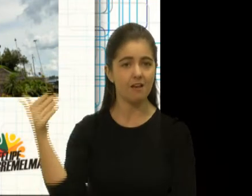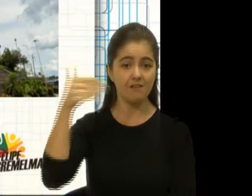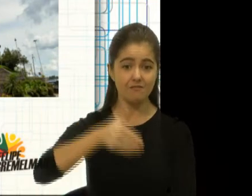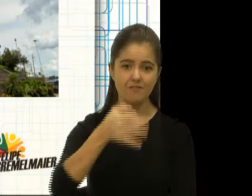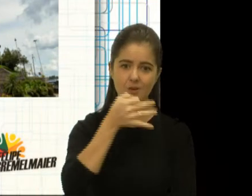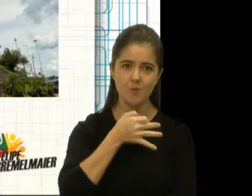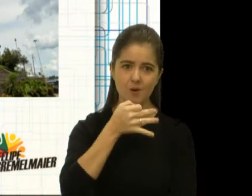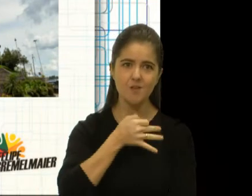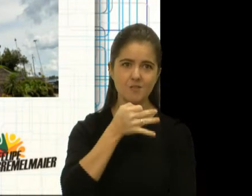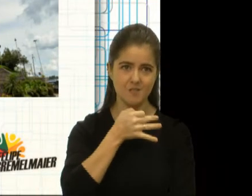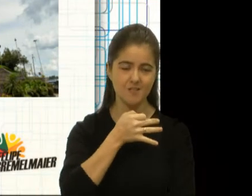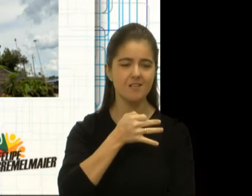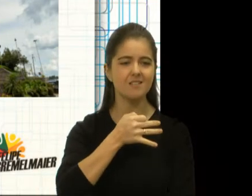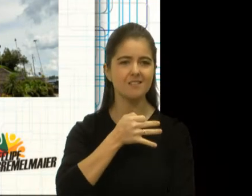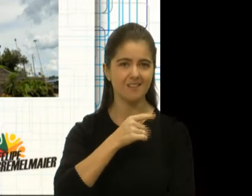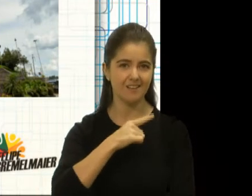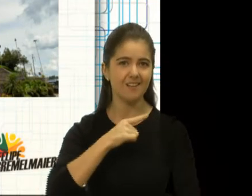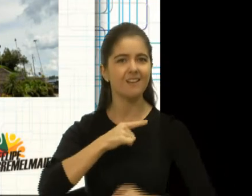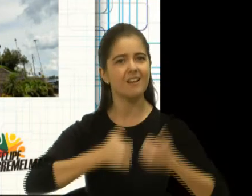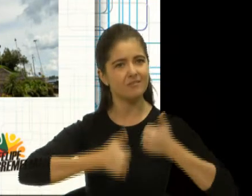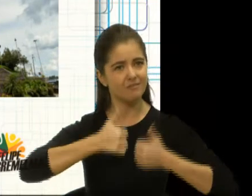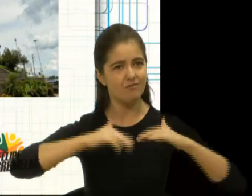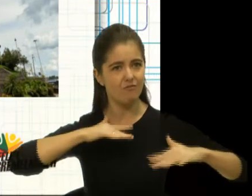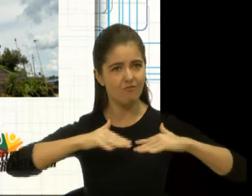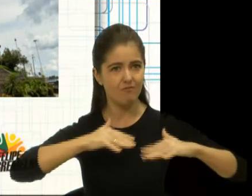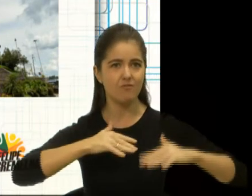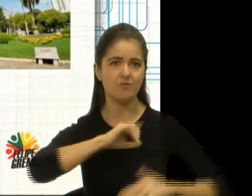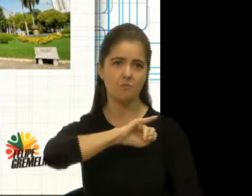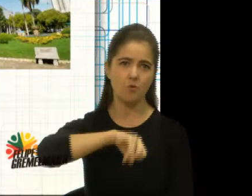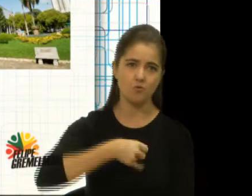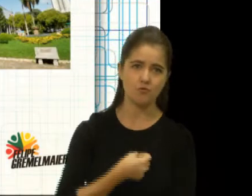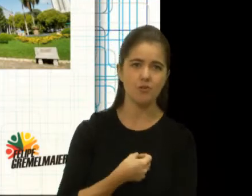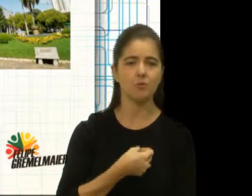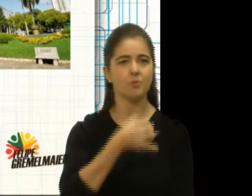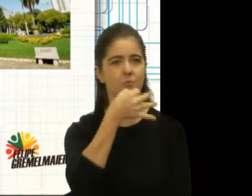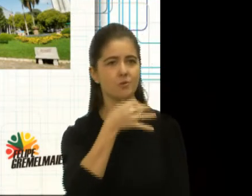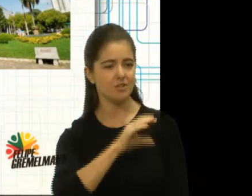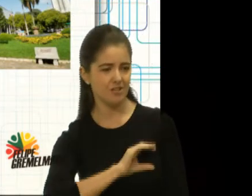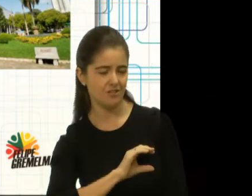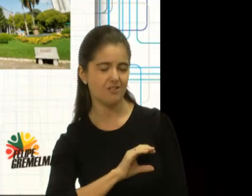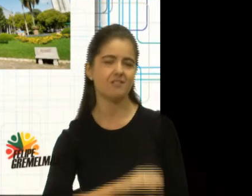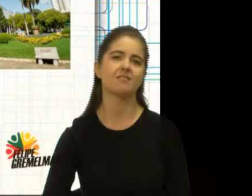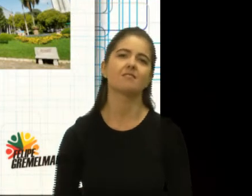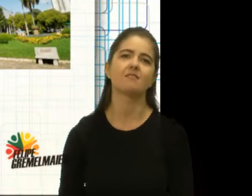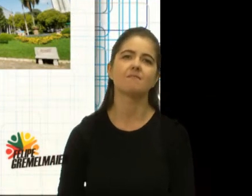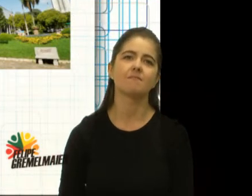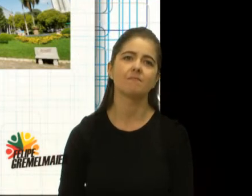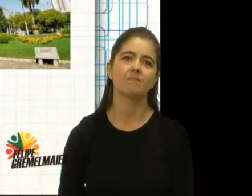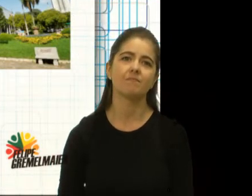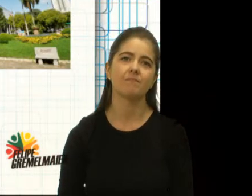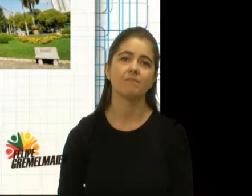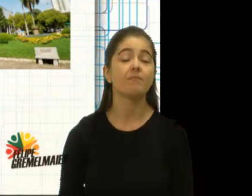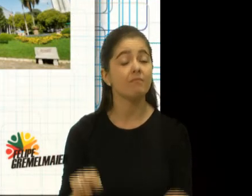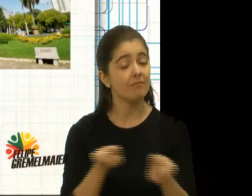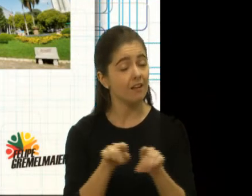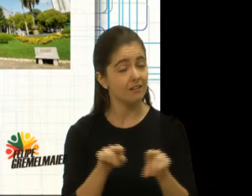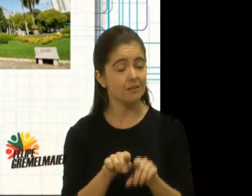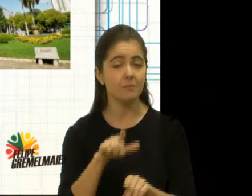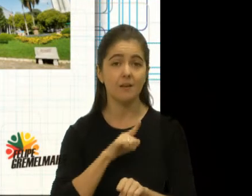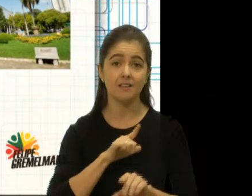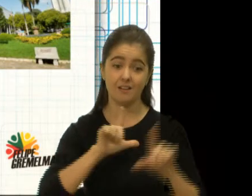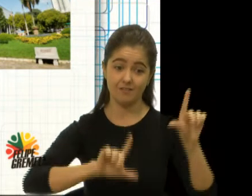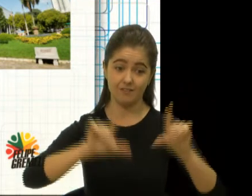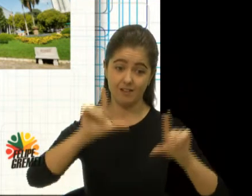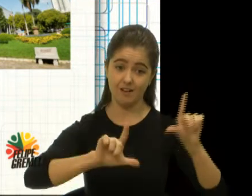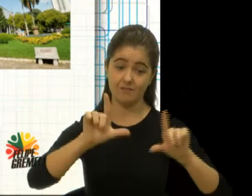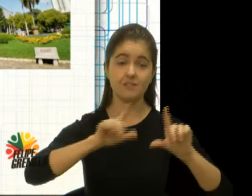que é o maior jogador de futebol da história. Então, gente pode utilizar... O vereador Cassina esteve presente no estádio. A primeira transmissão colorida da